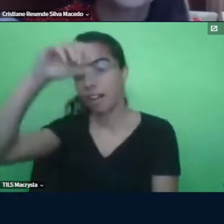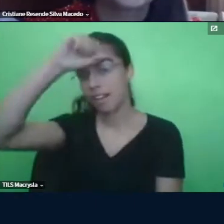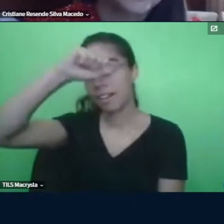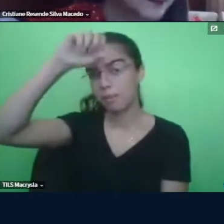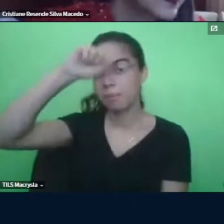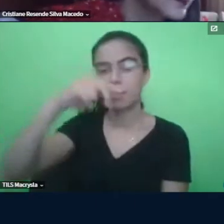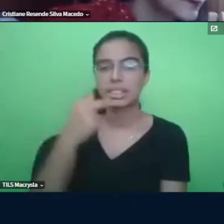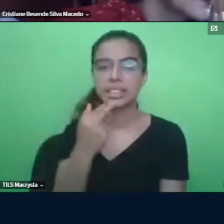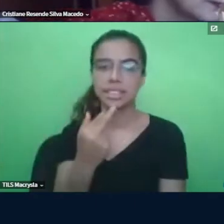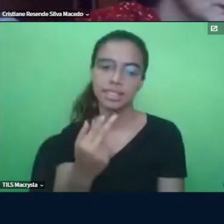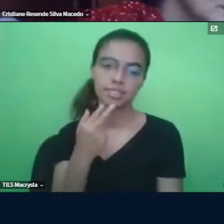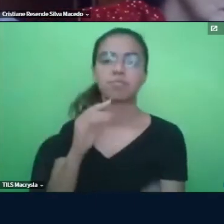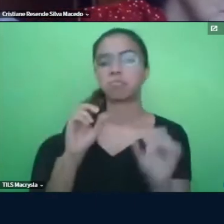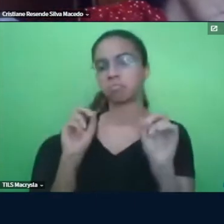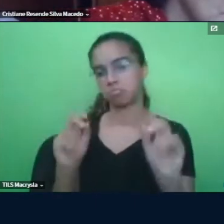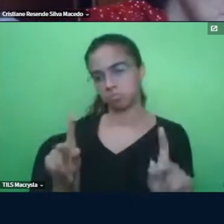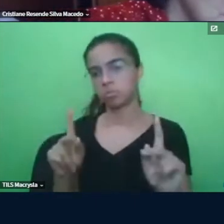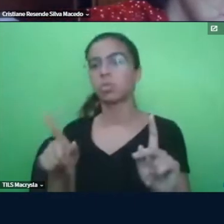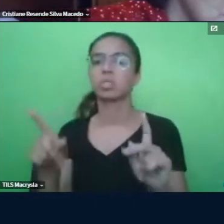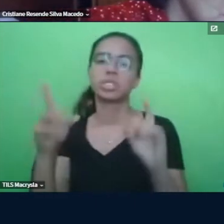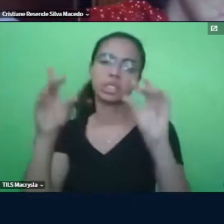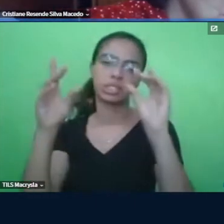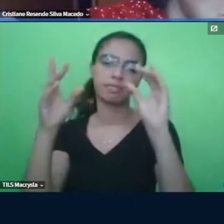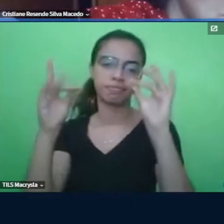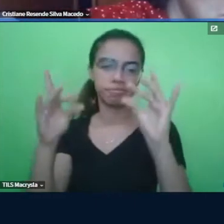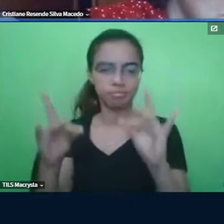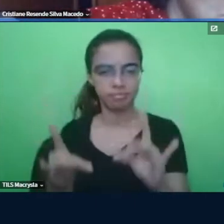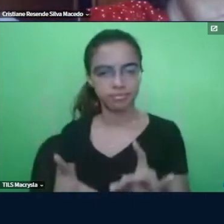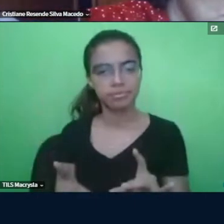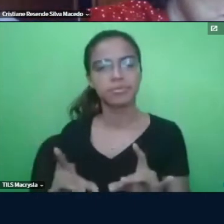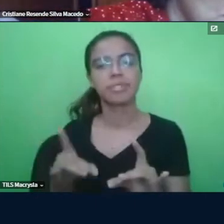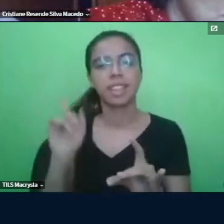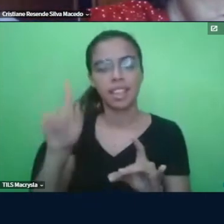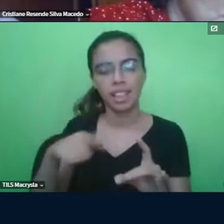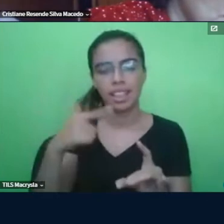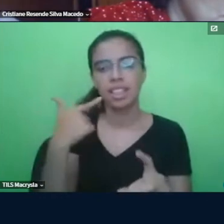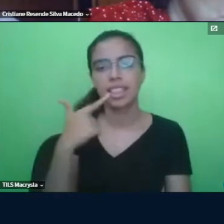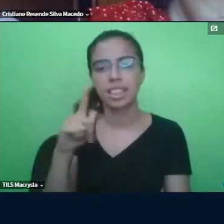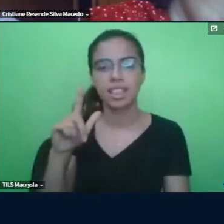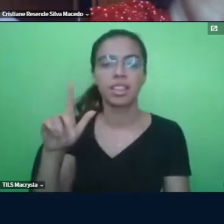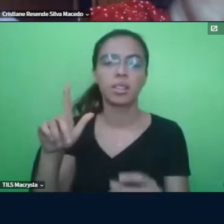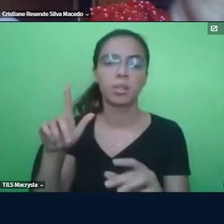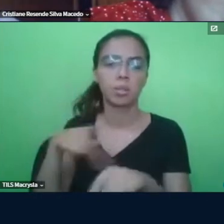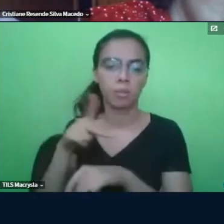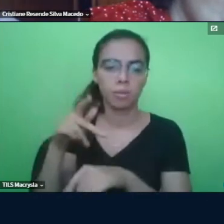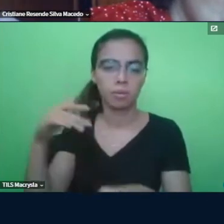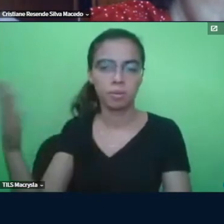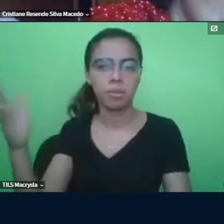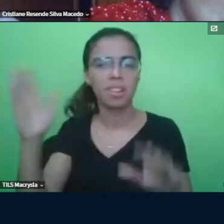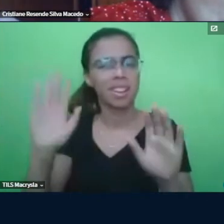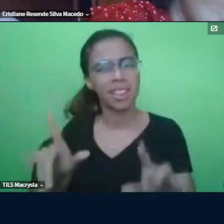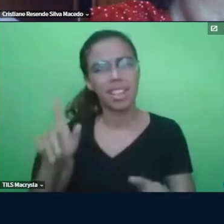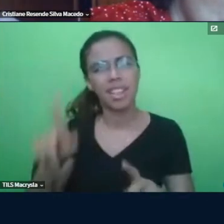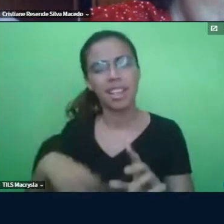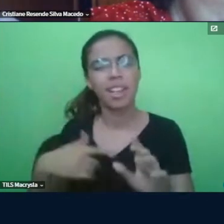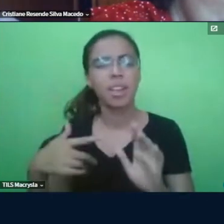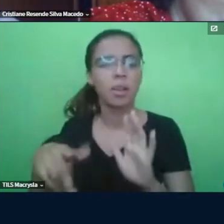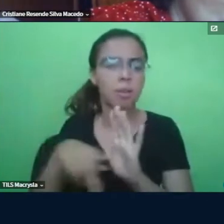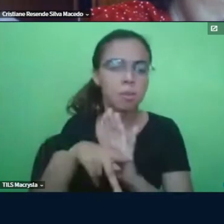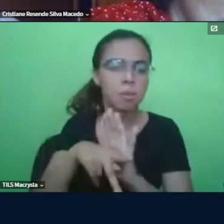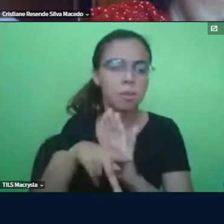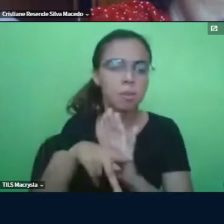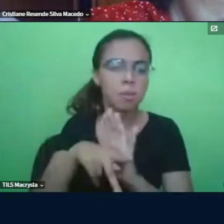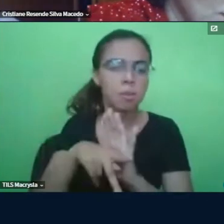inglês, tudo bem, você super justificou aí para ela é língua estrangeira, mas em um contexto muito específico, é um centro de